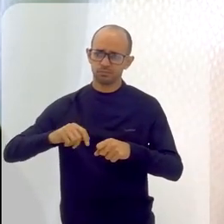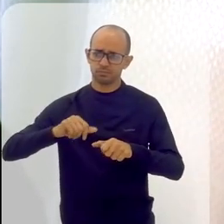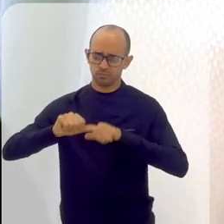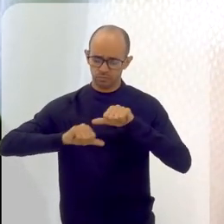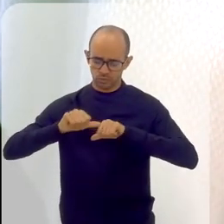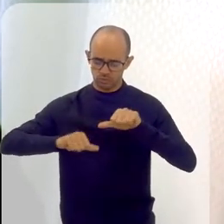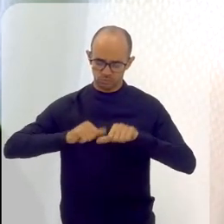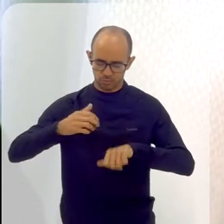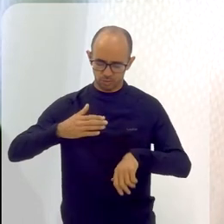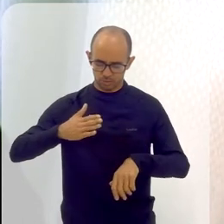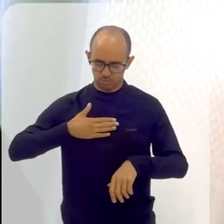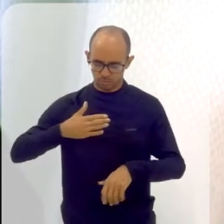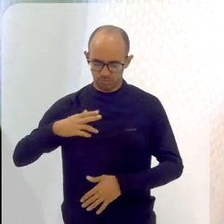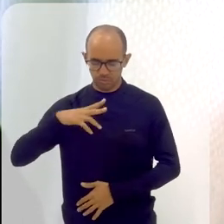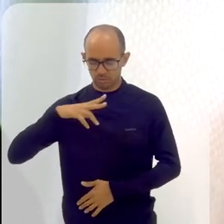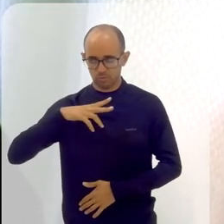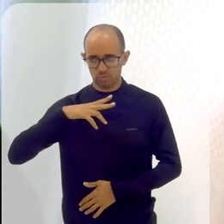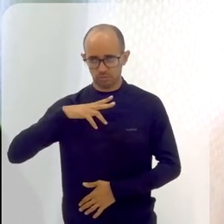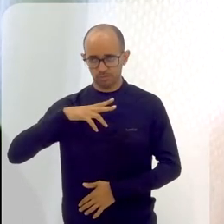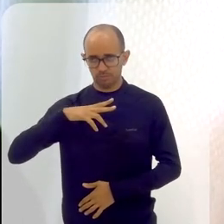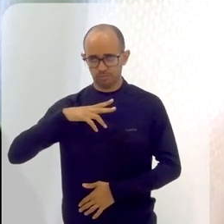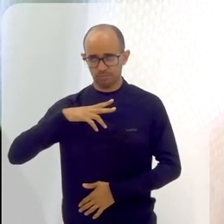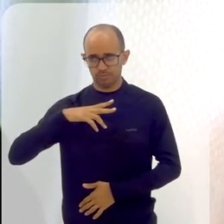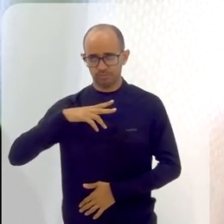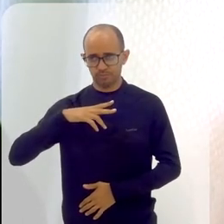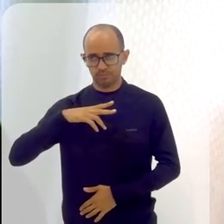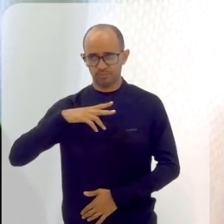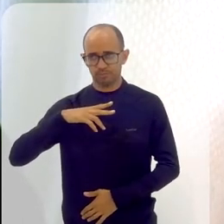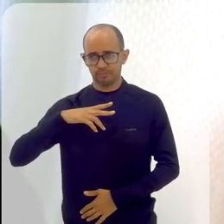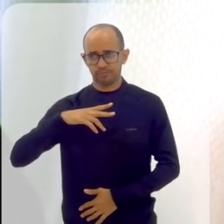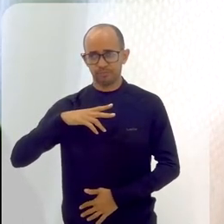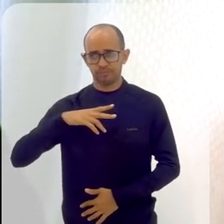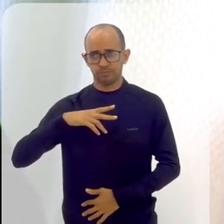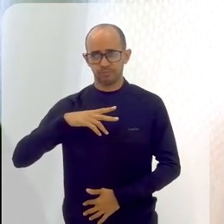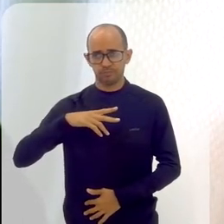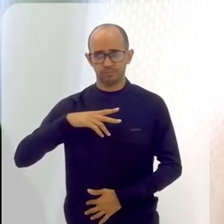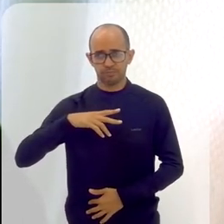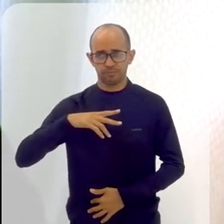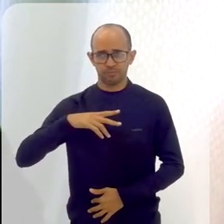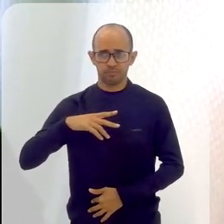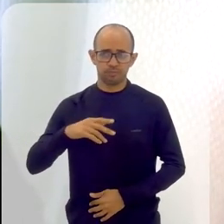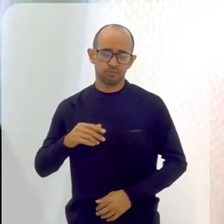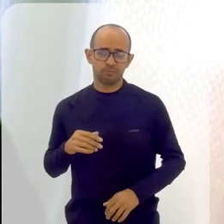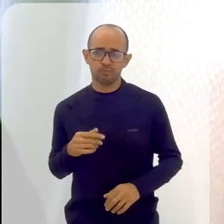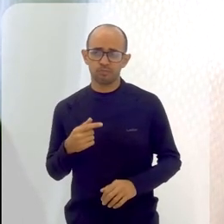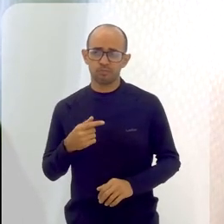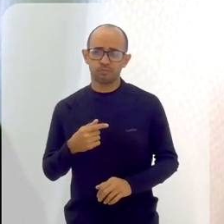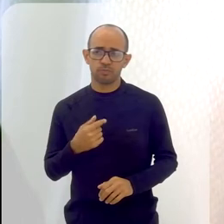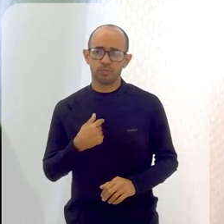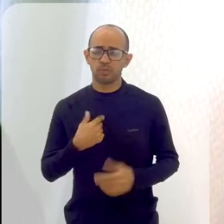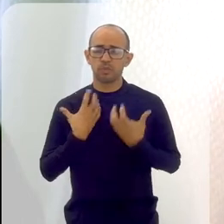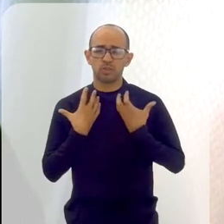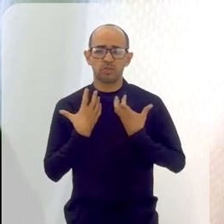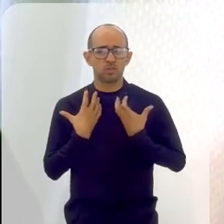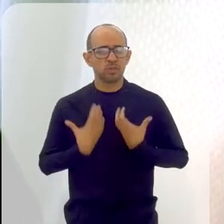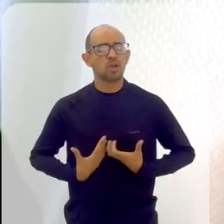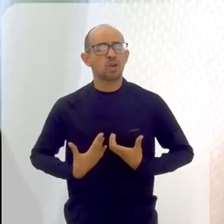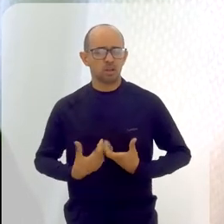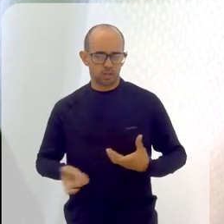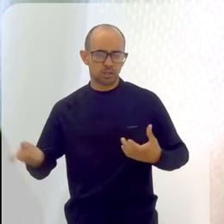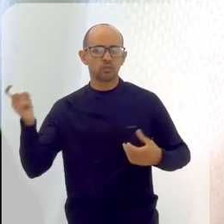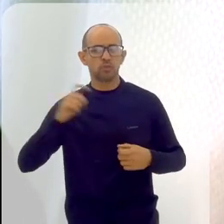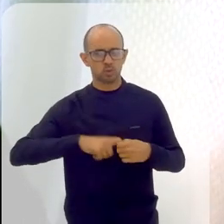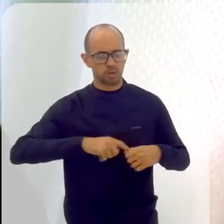transformador no âmbito do individual. Tinha dias que eu voltava para casa energeticamente muito exaustos,